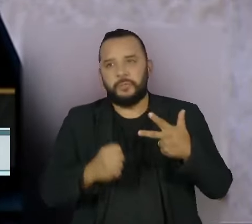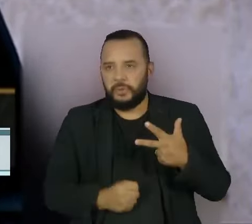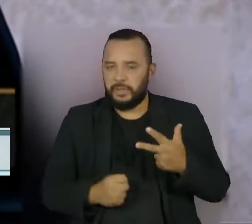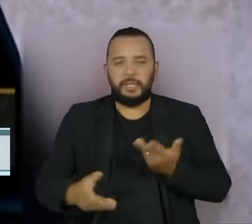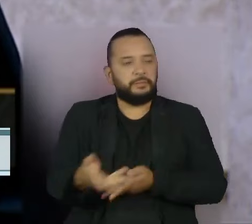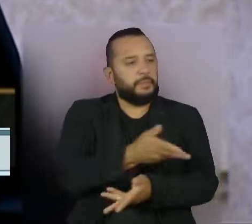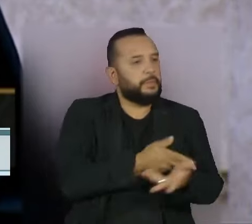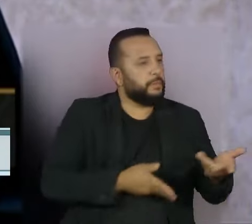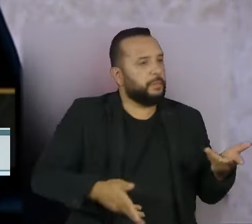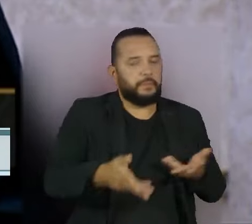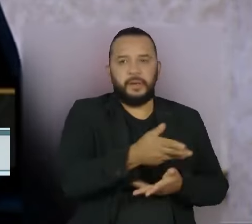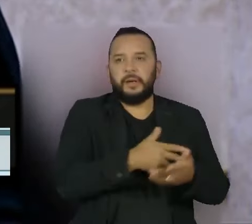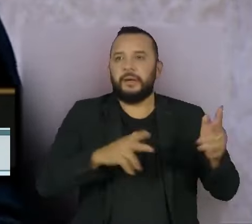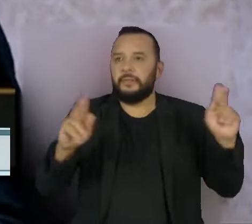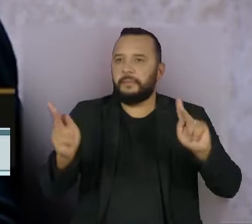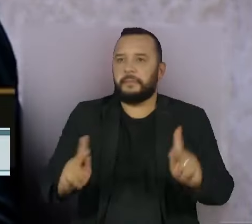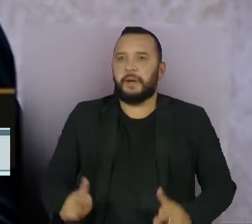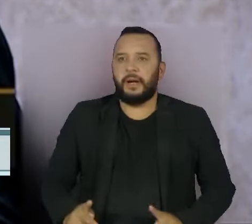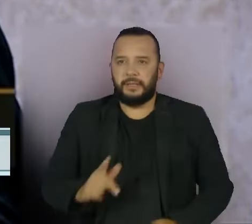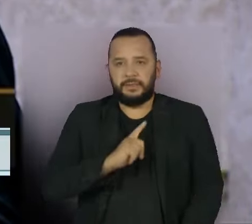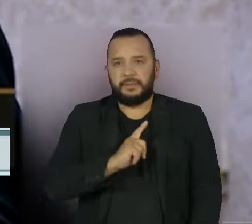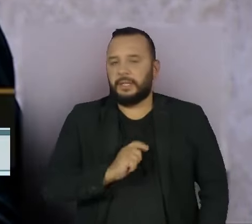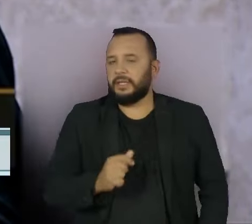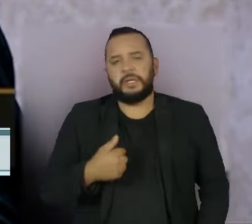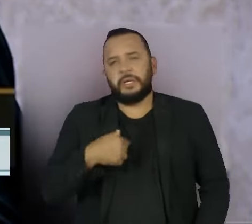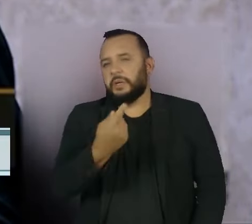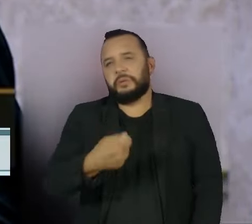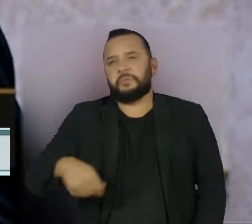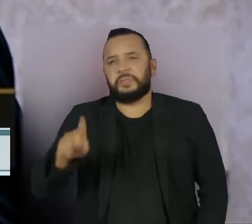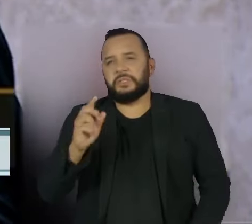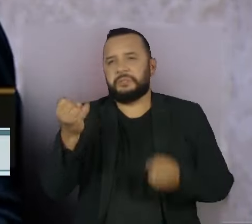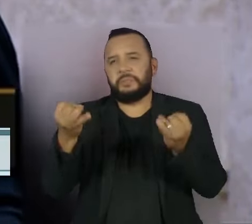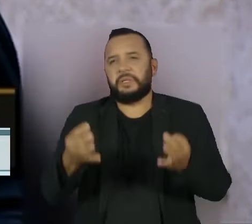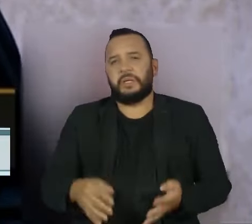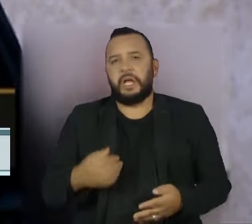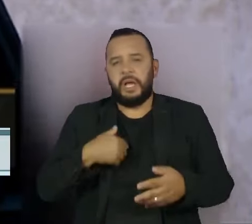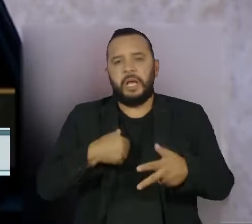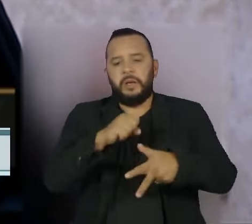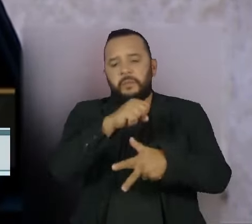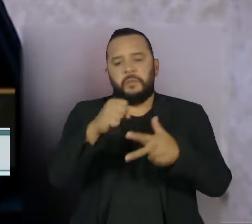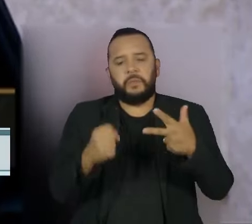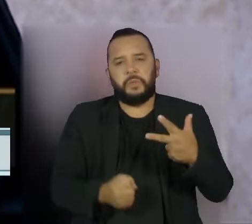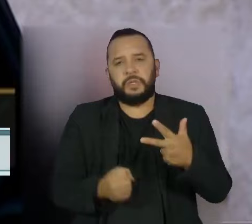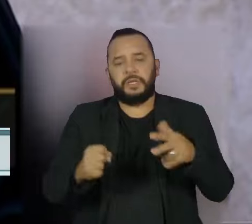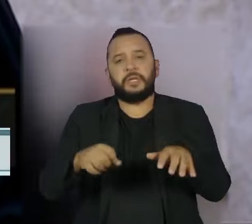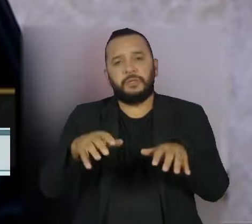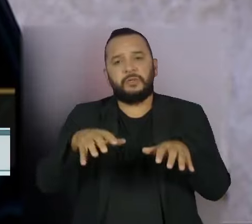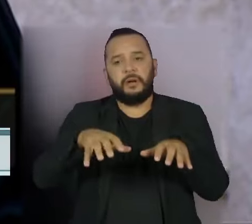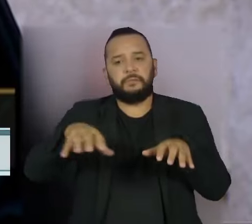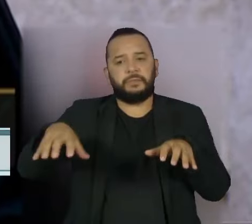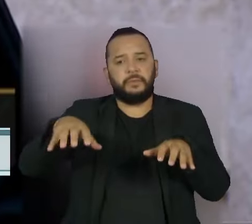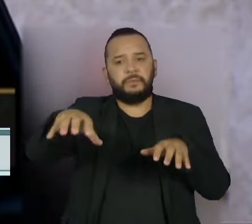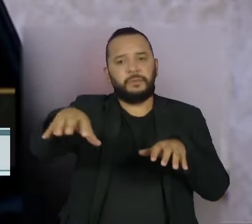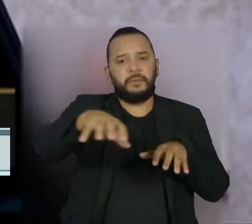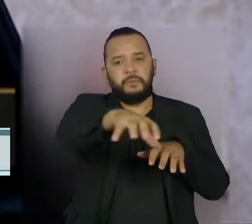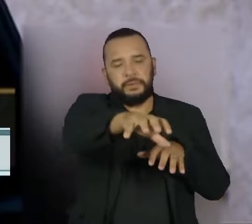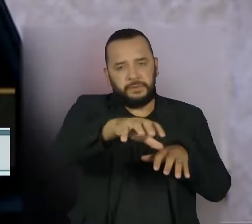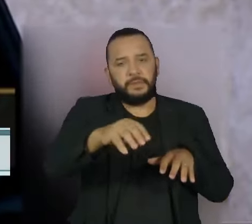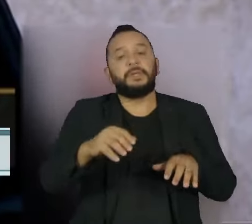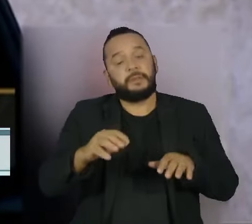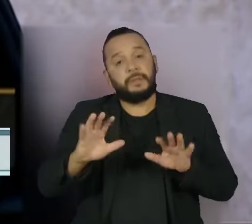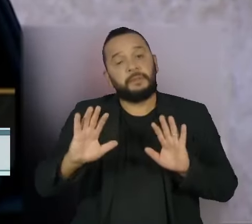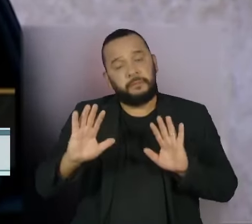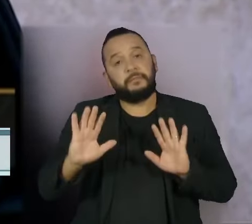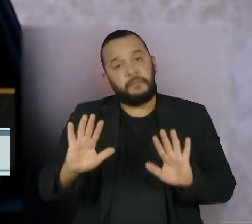pacífica de todos. Nem preciso falar de separação de poderes, porque embora independentes e harmônicos, nós